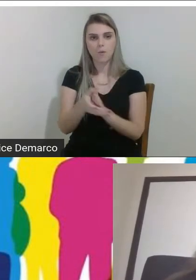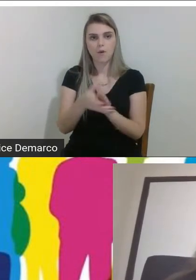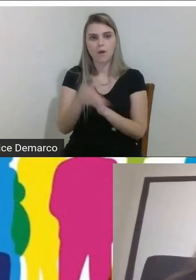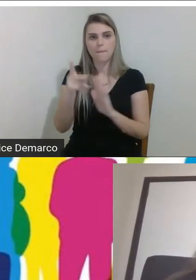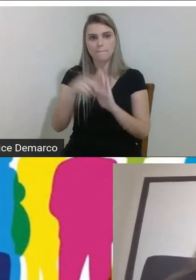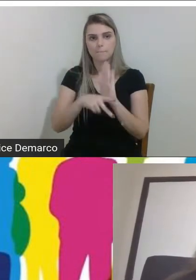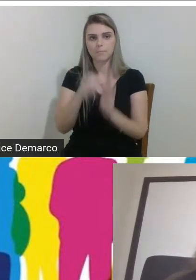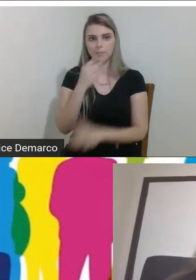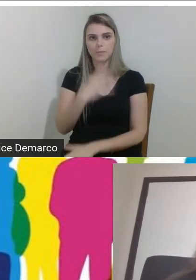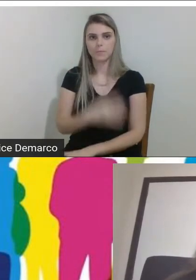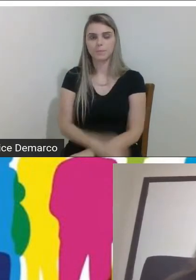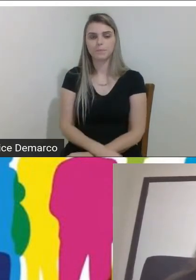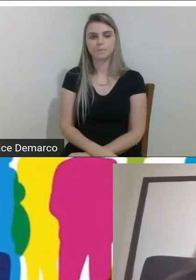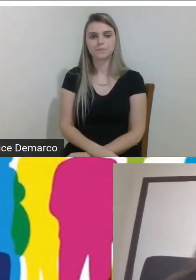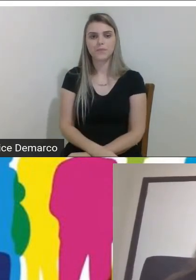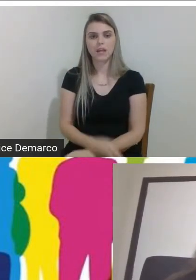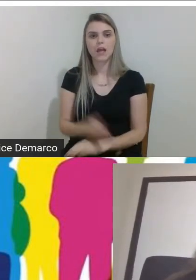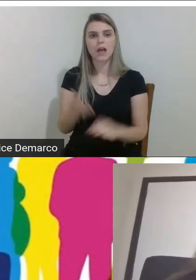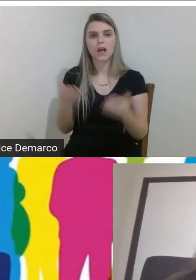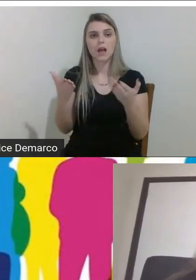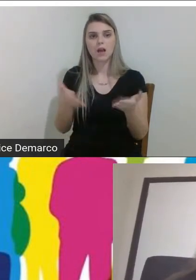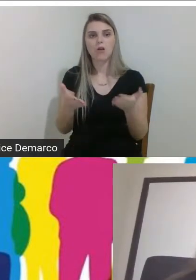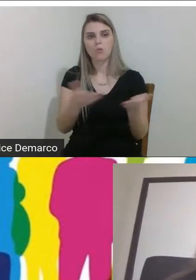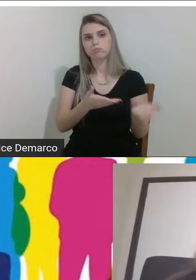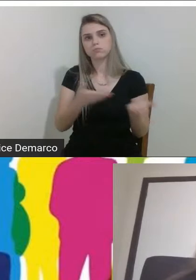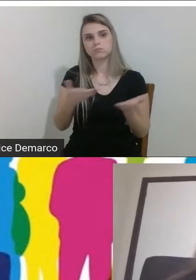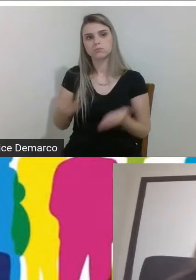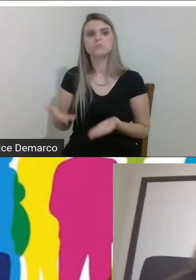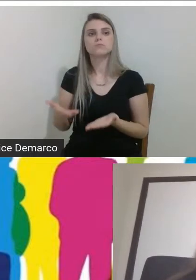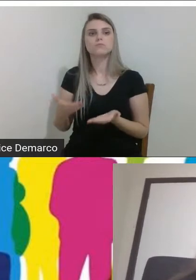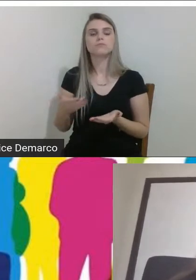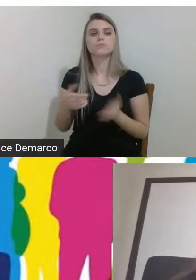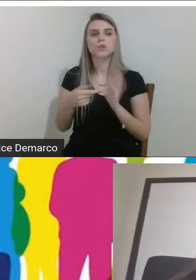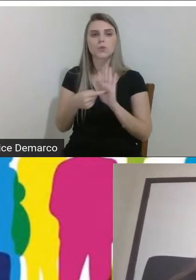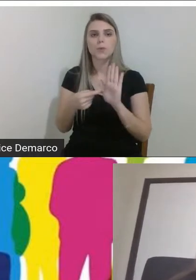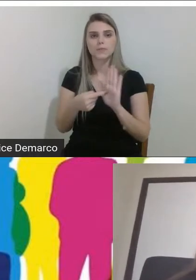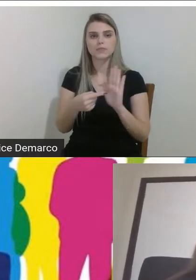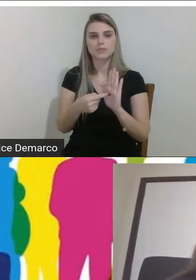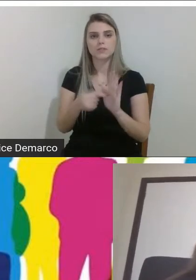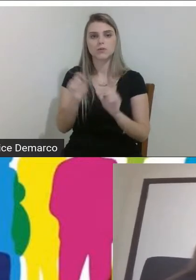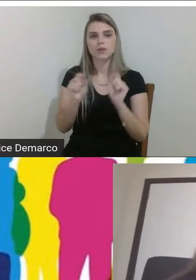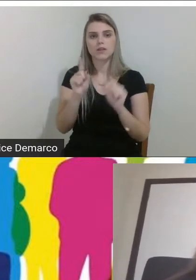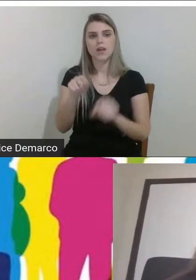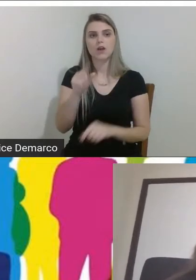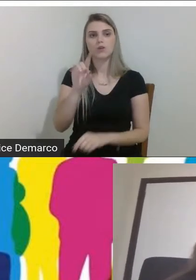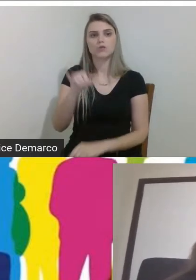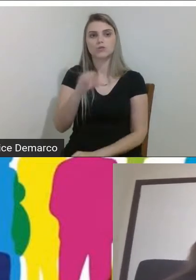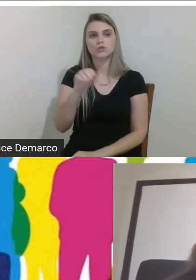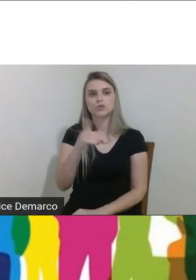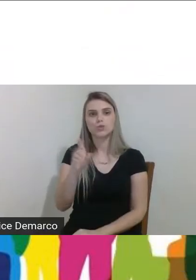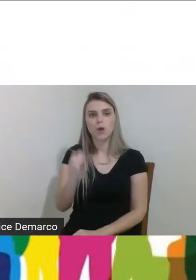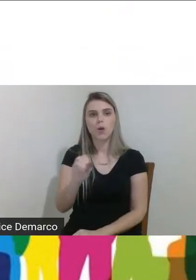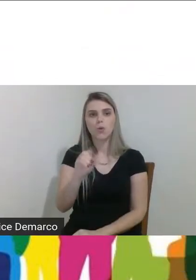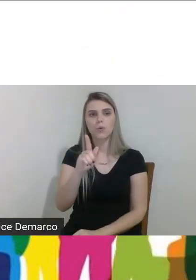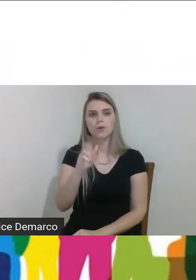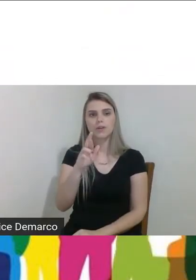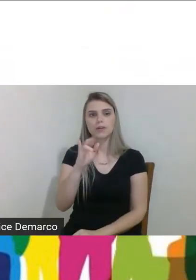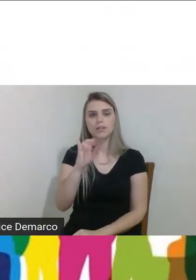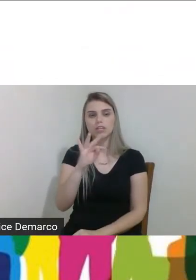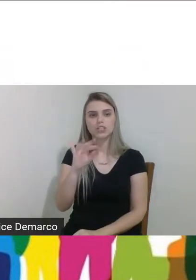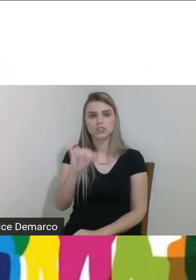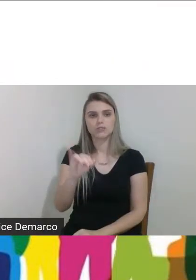convidamos agora então o próximo apresentador que é o João Gritti que vai nos